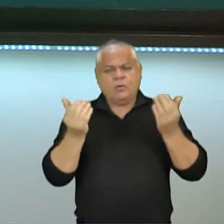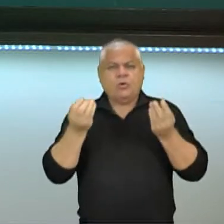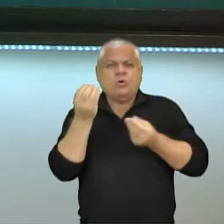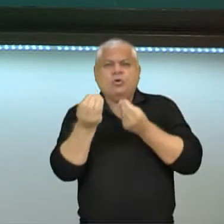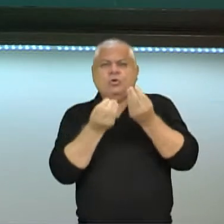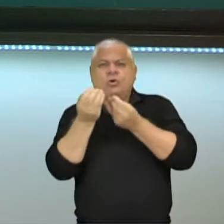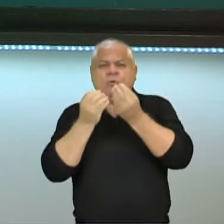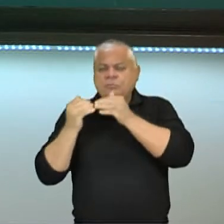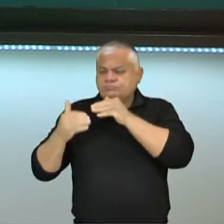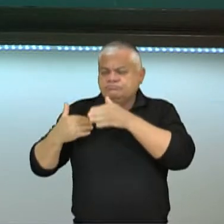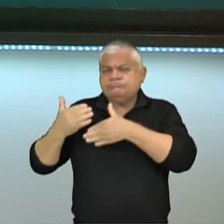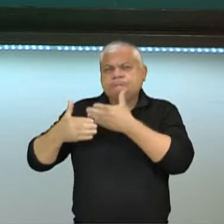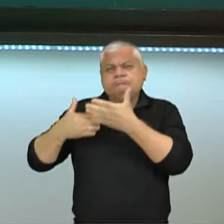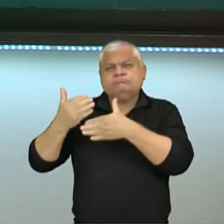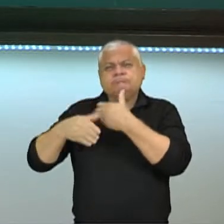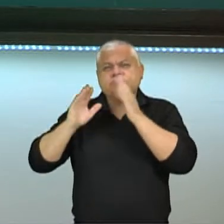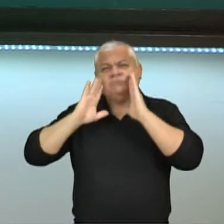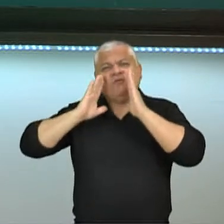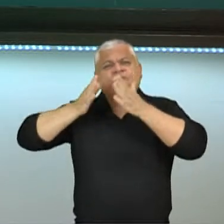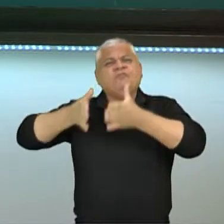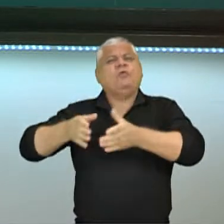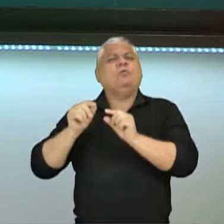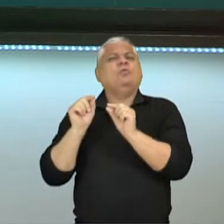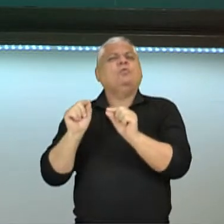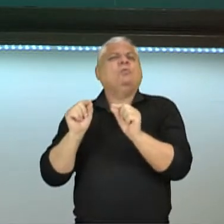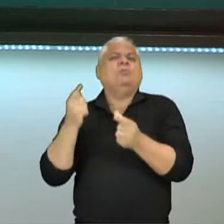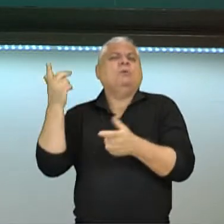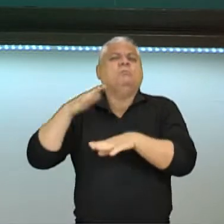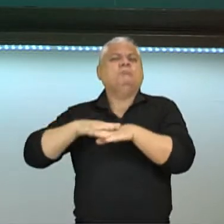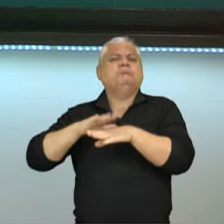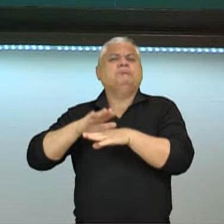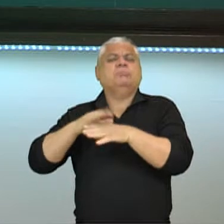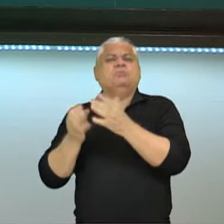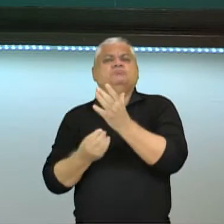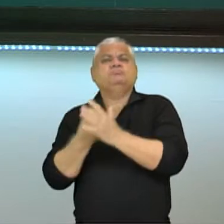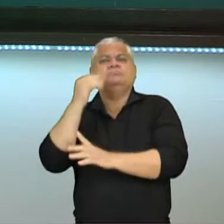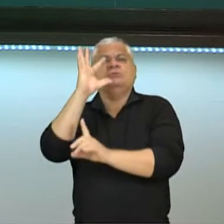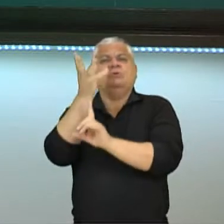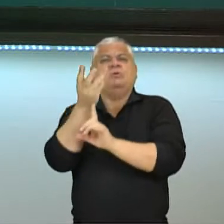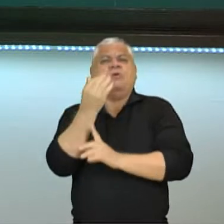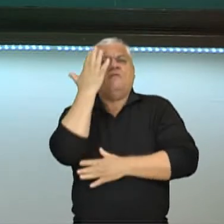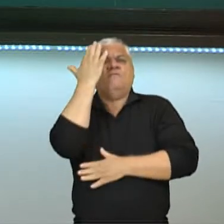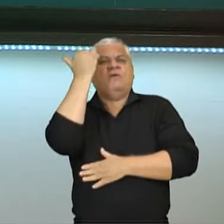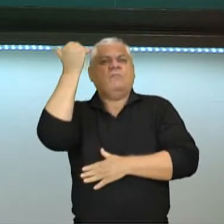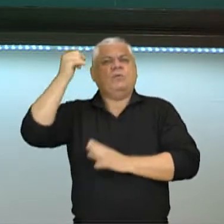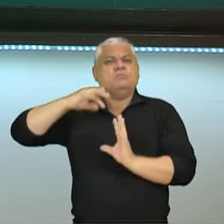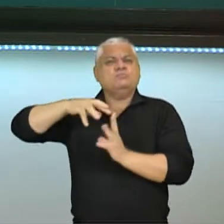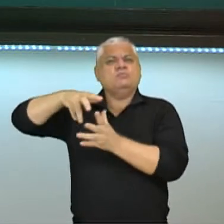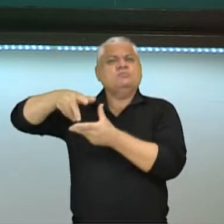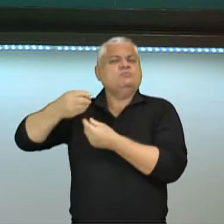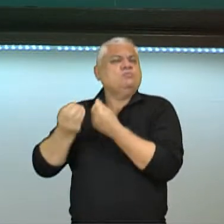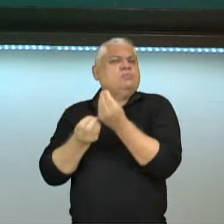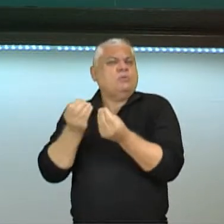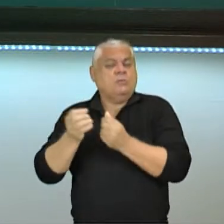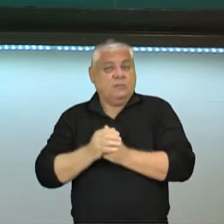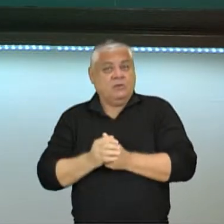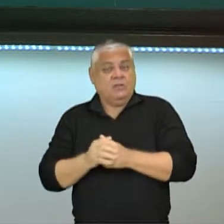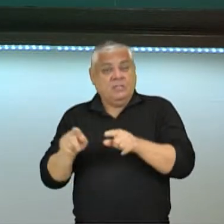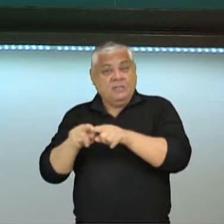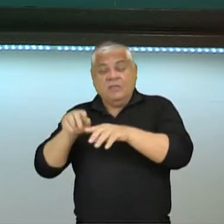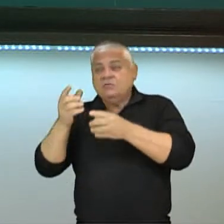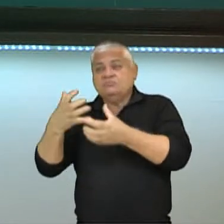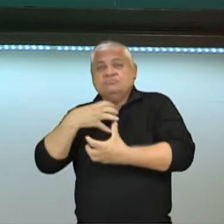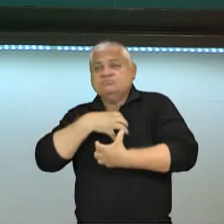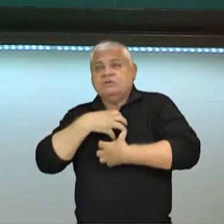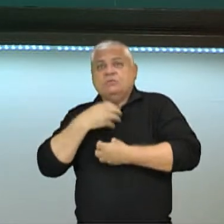construção dessa arte e o foco deles, de que forma eles fizeram com que essa arte fosse tão famosa e como é que era a forma que eles fizeram exatamente